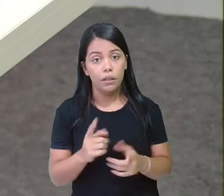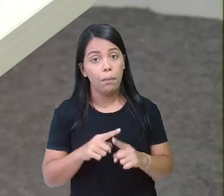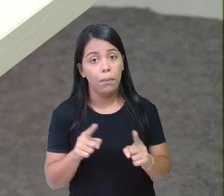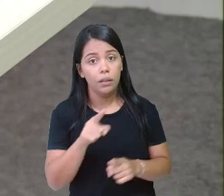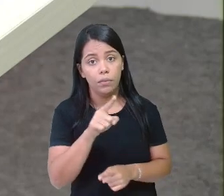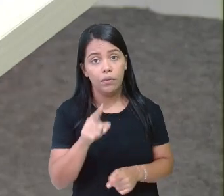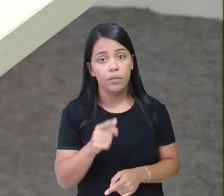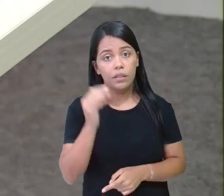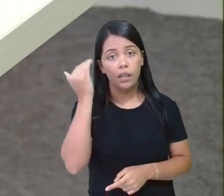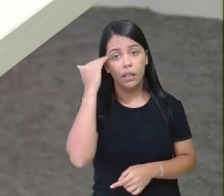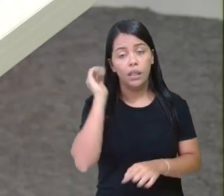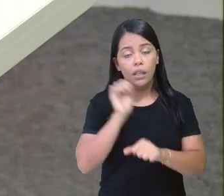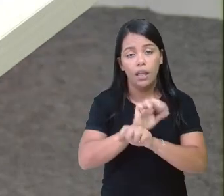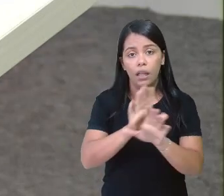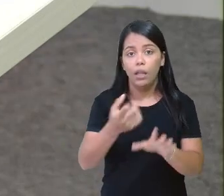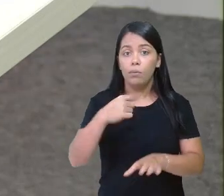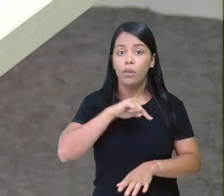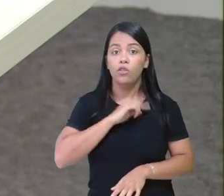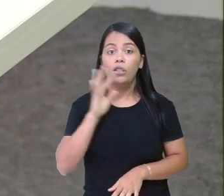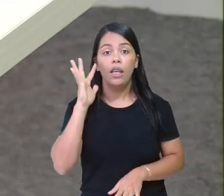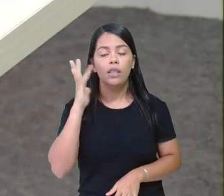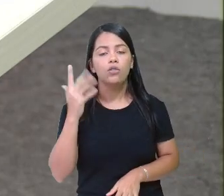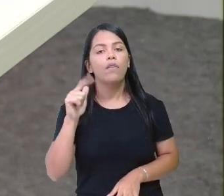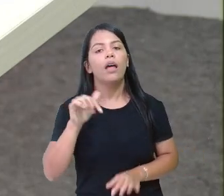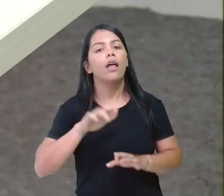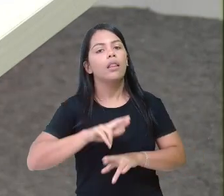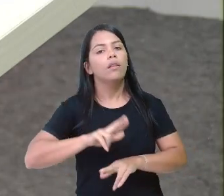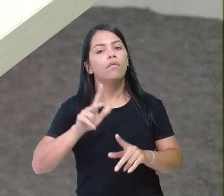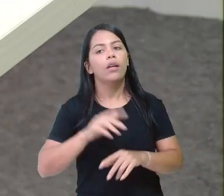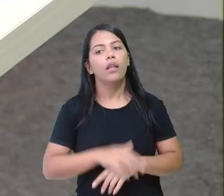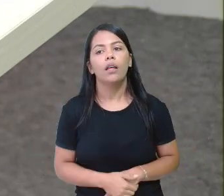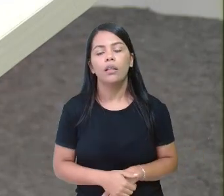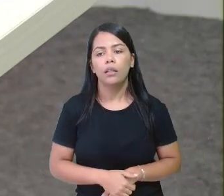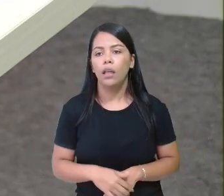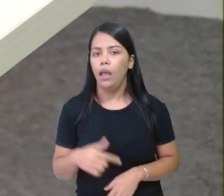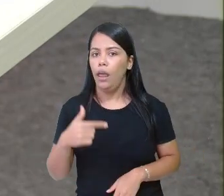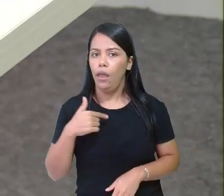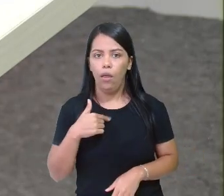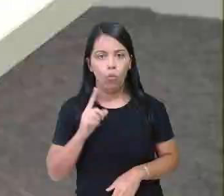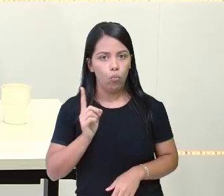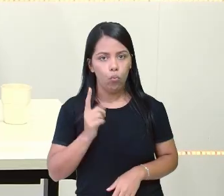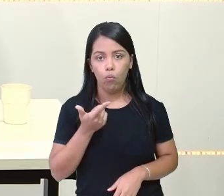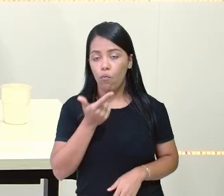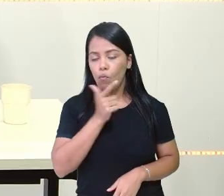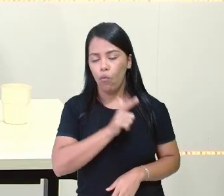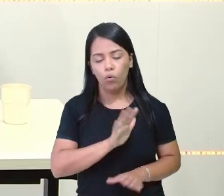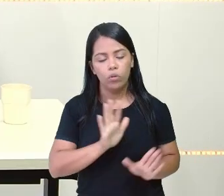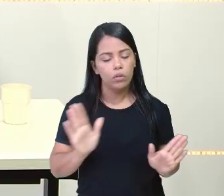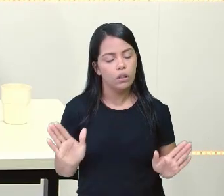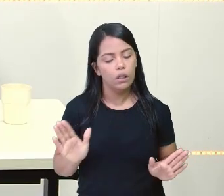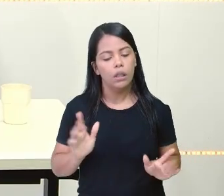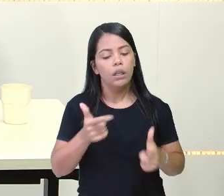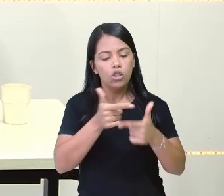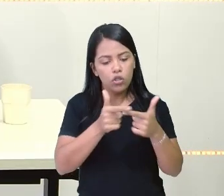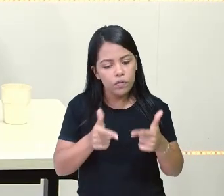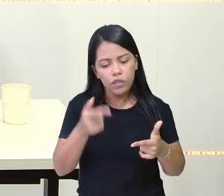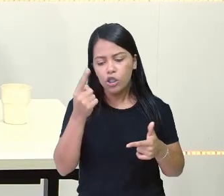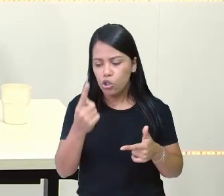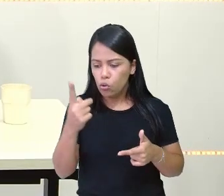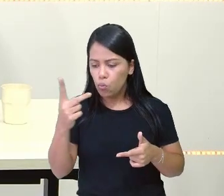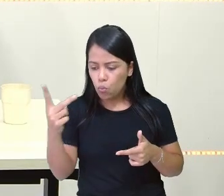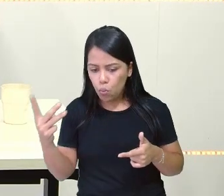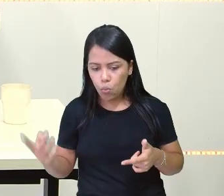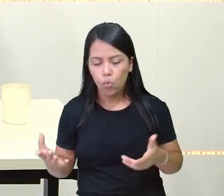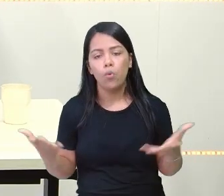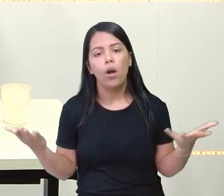Para resolver essa questão é de forma diferente. Eu não vou estar dividindo um por um, e sim eu já vou pegar de oito em oito